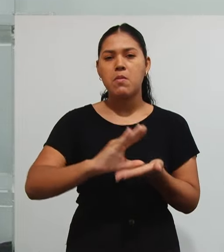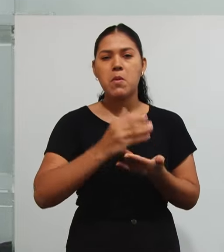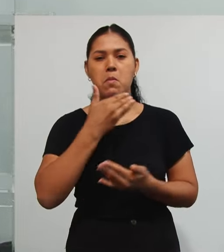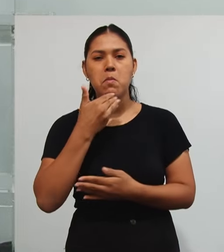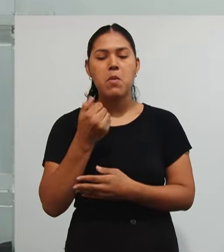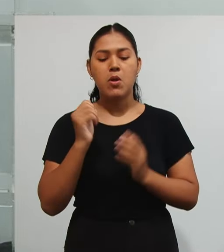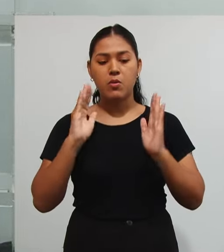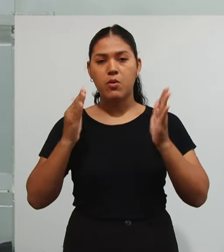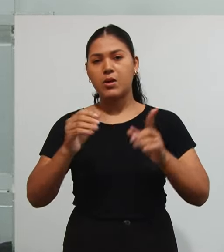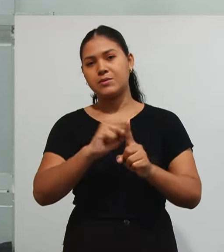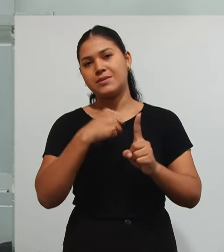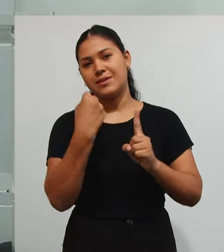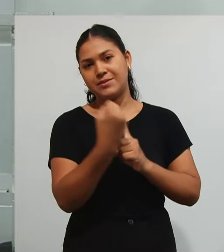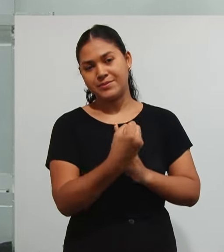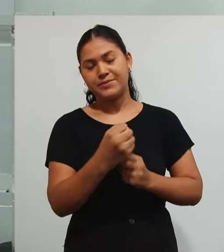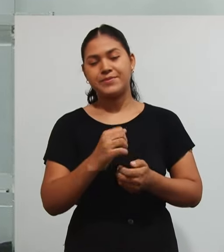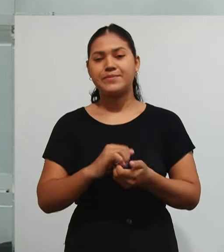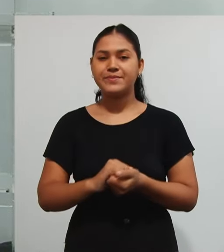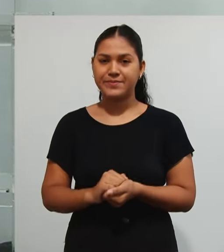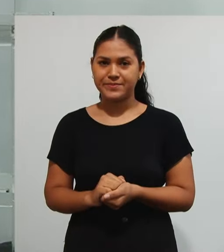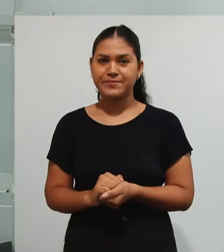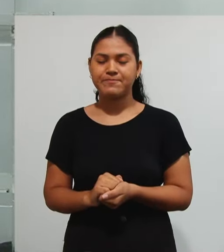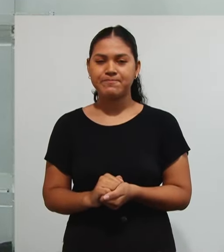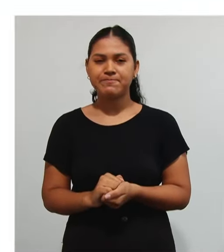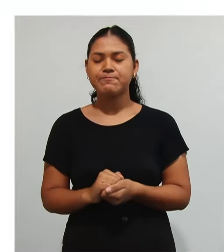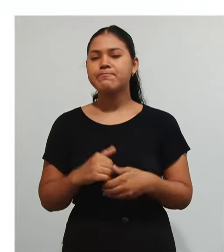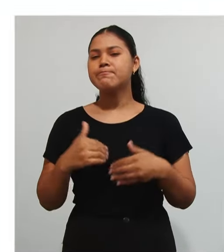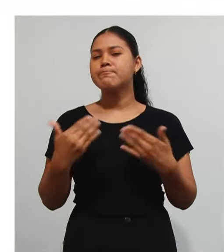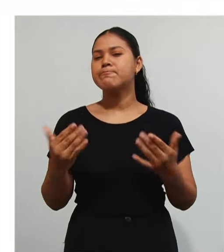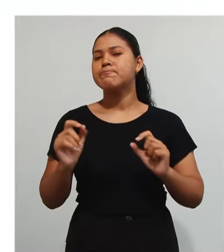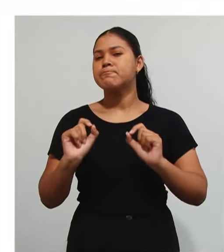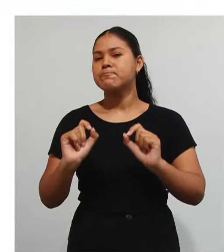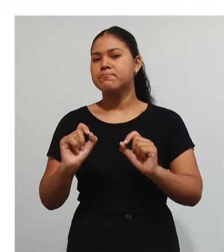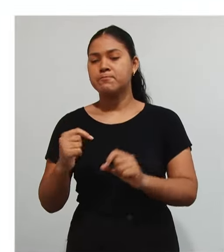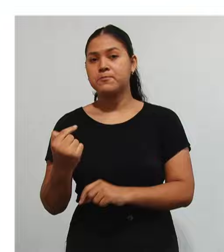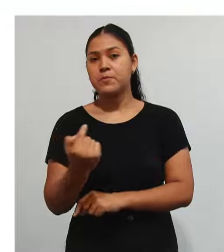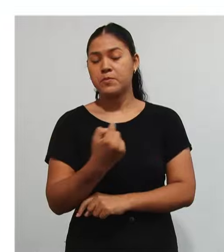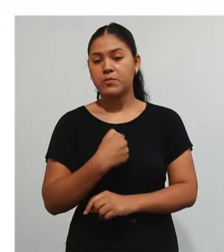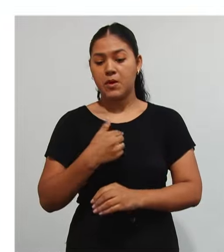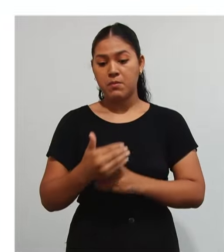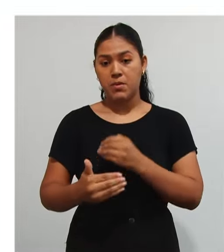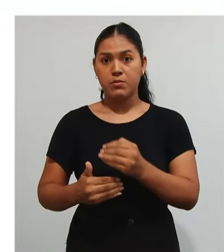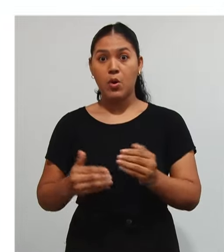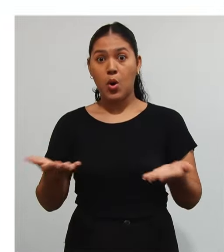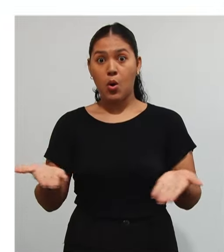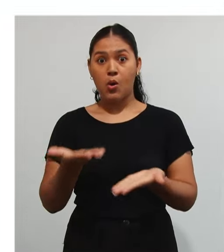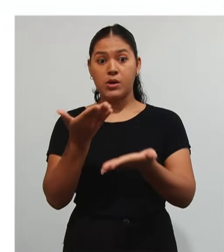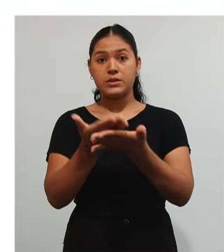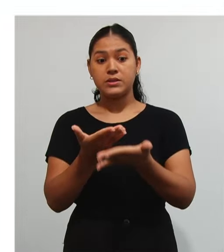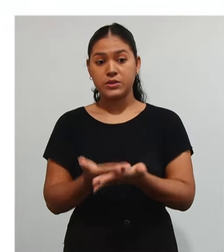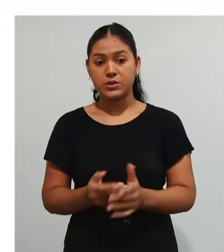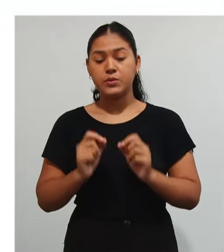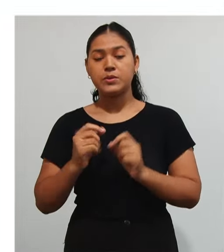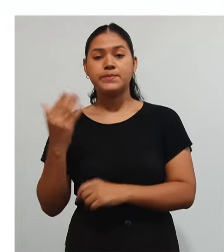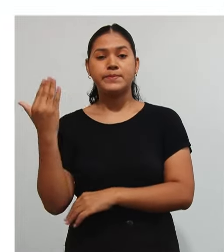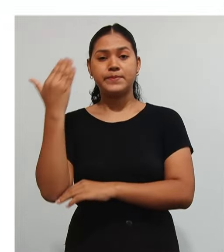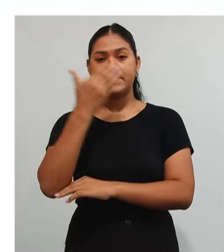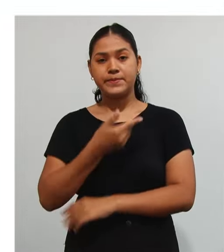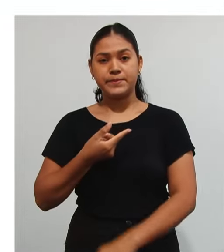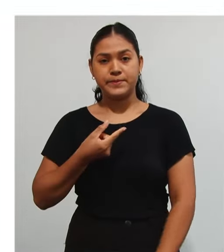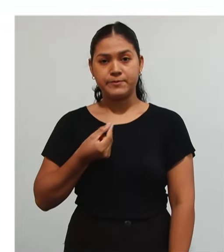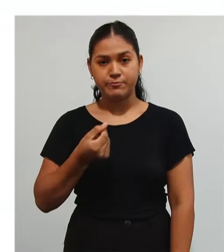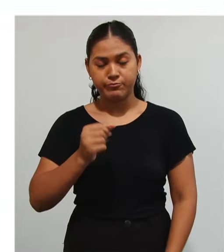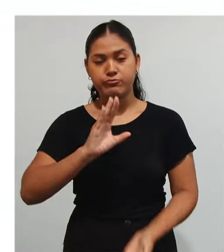comunidade Posto isso, senhores, nós Trabalharemos nessa aula A prestação de contas Do